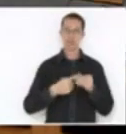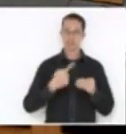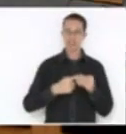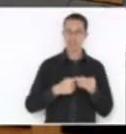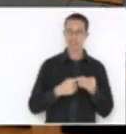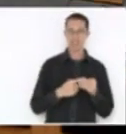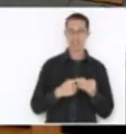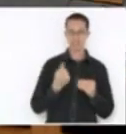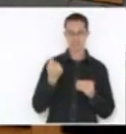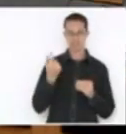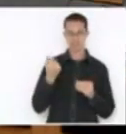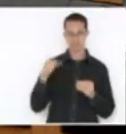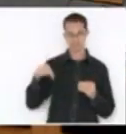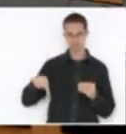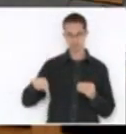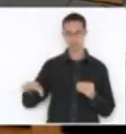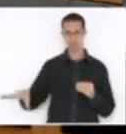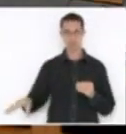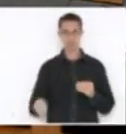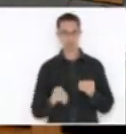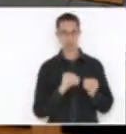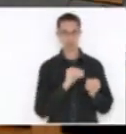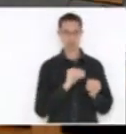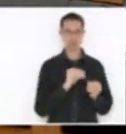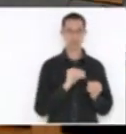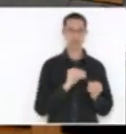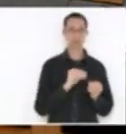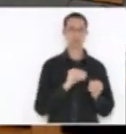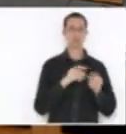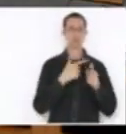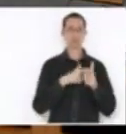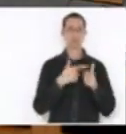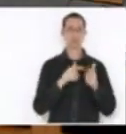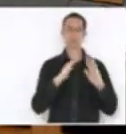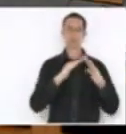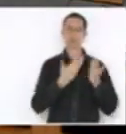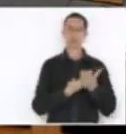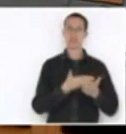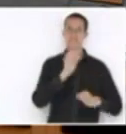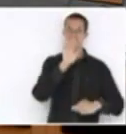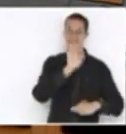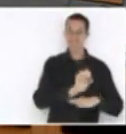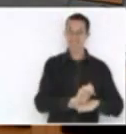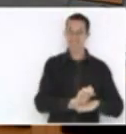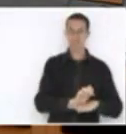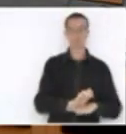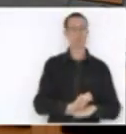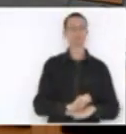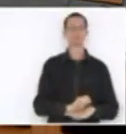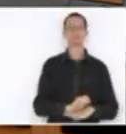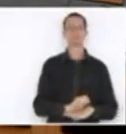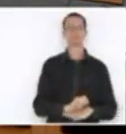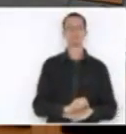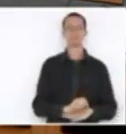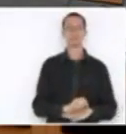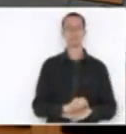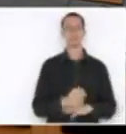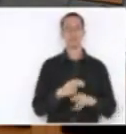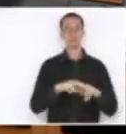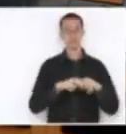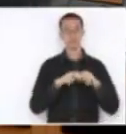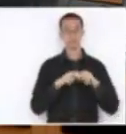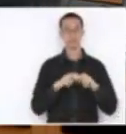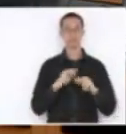resolver com recursos do Fundam problemas das escolas estaduais. Por isso, deputada Luciane, eu